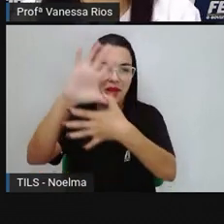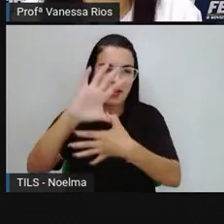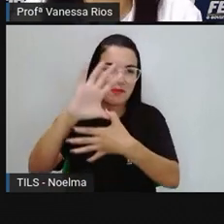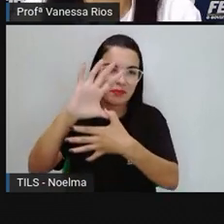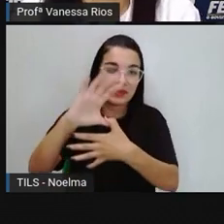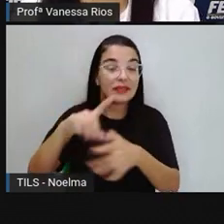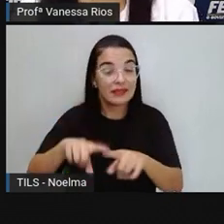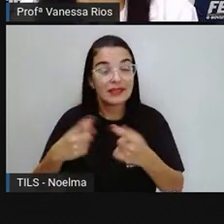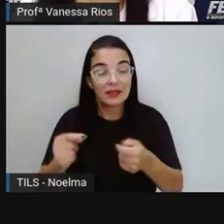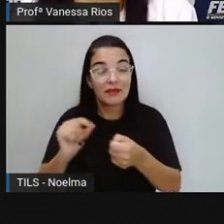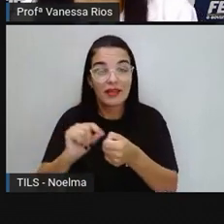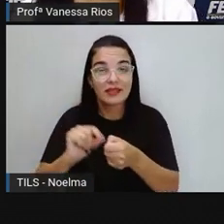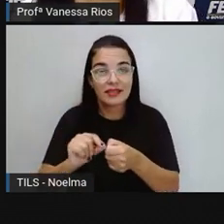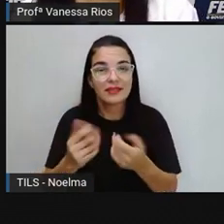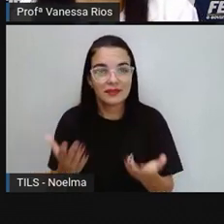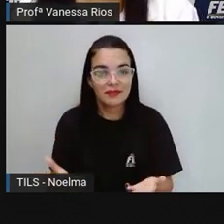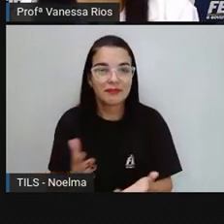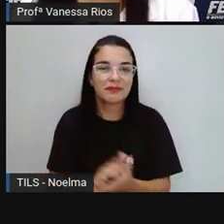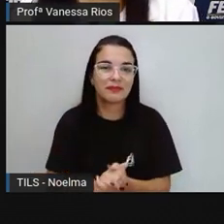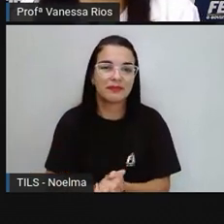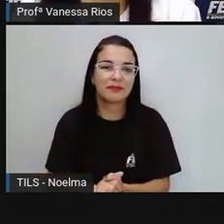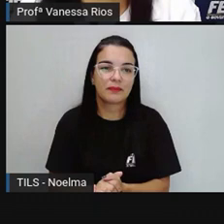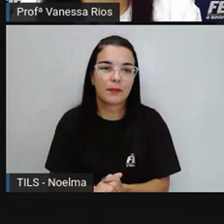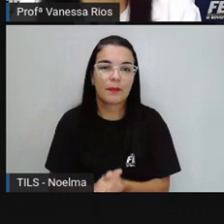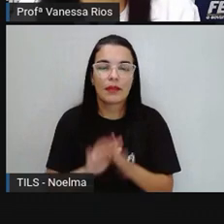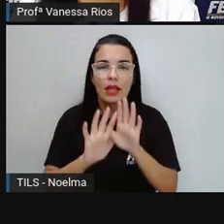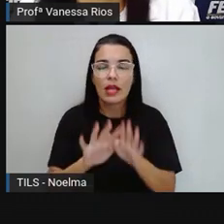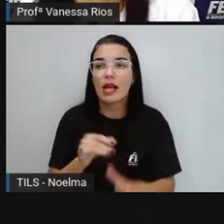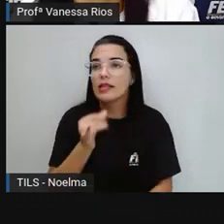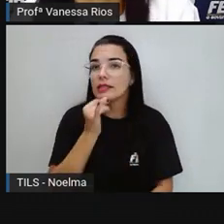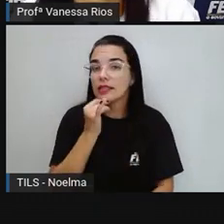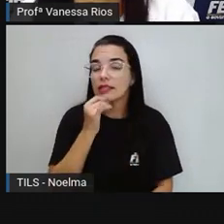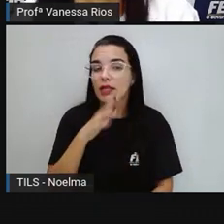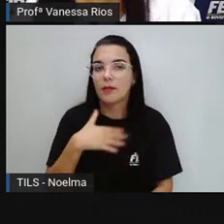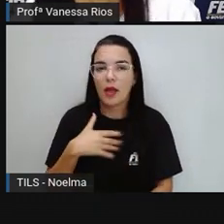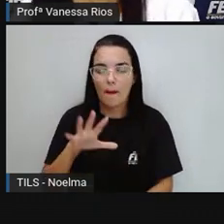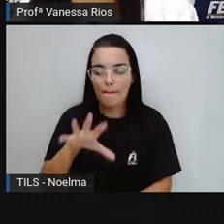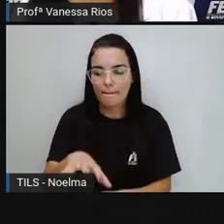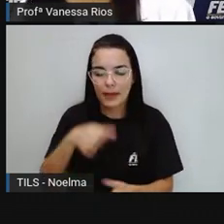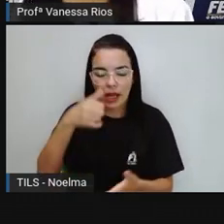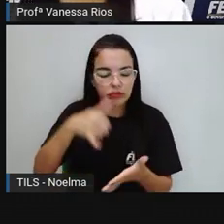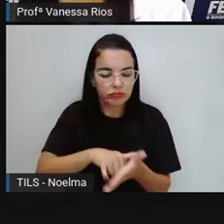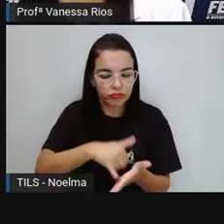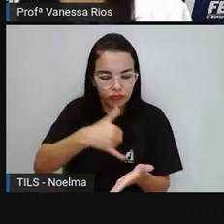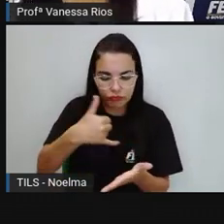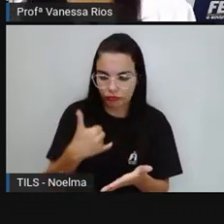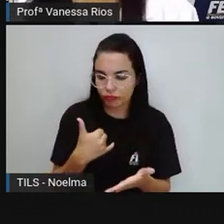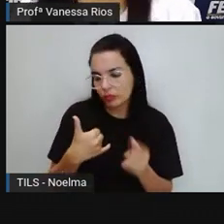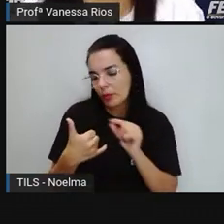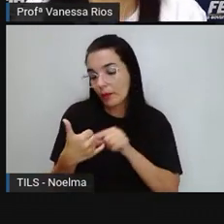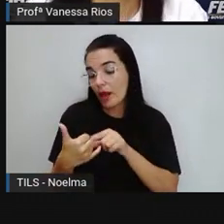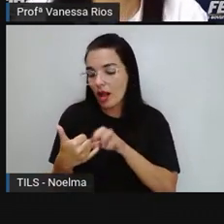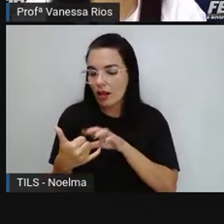produzindo um mapa. Até quando eu pego o meu celular, né, e tento localizar aqui um endereço, um